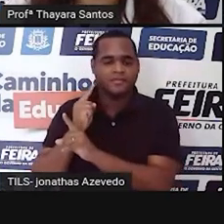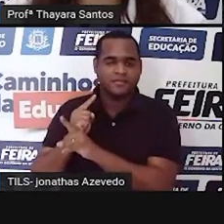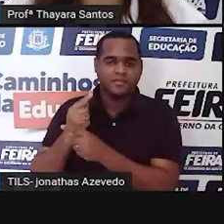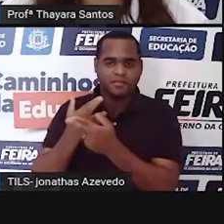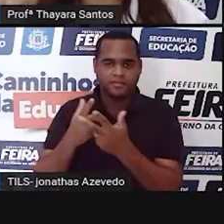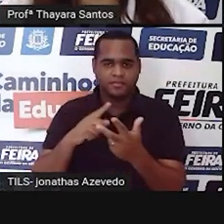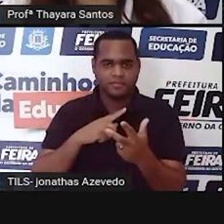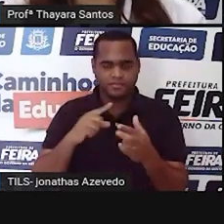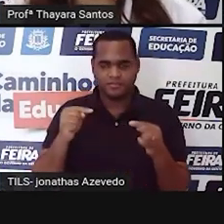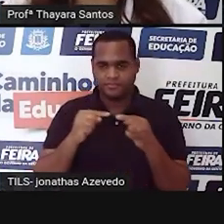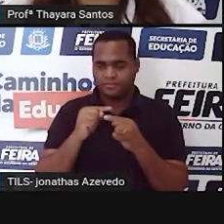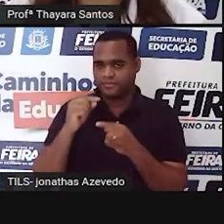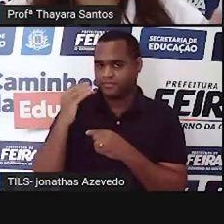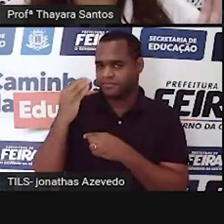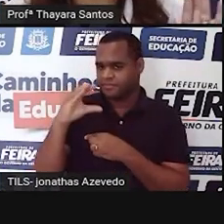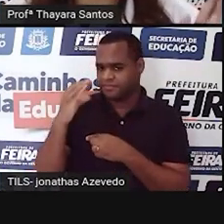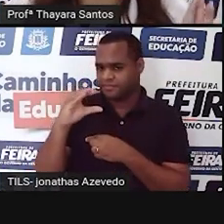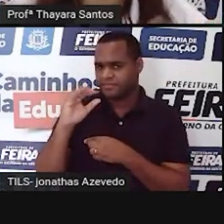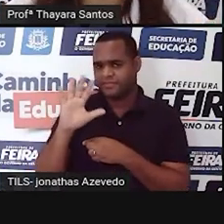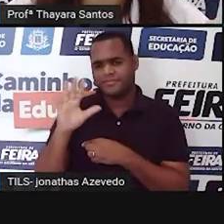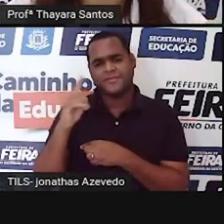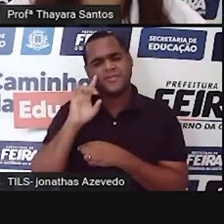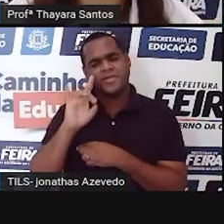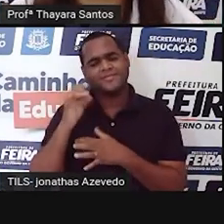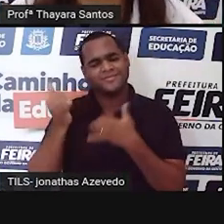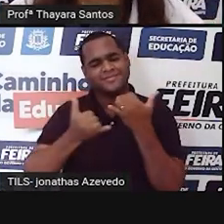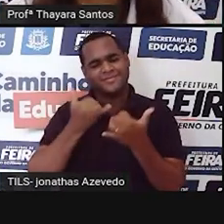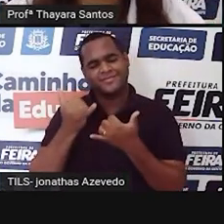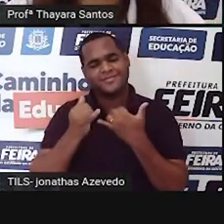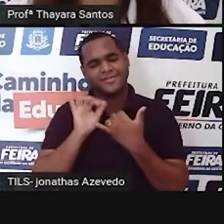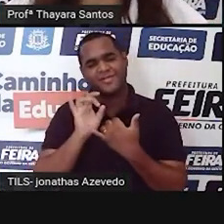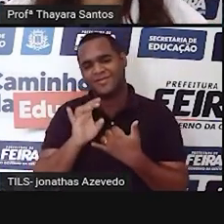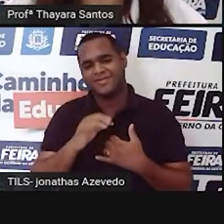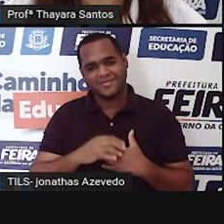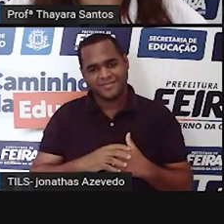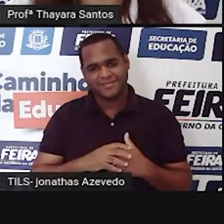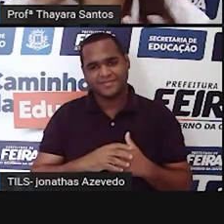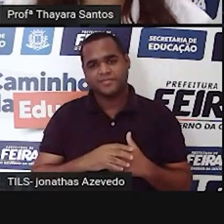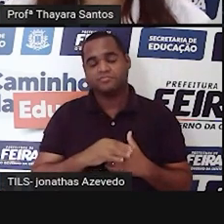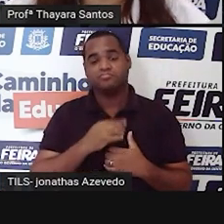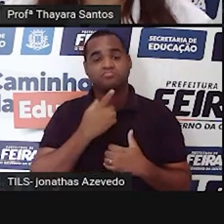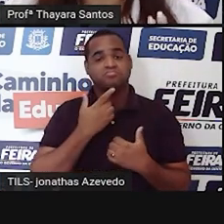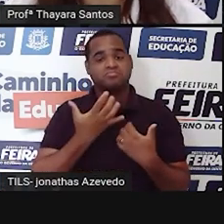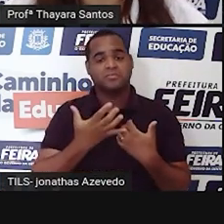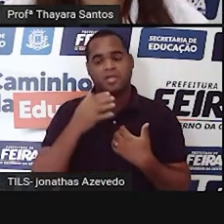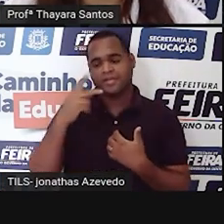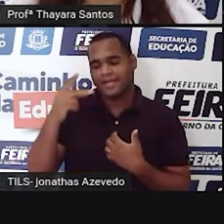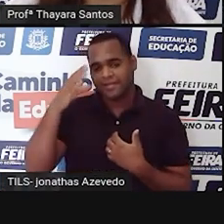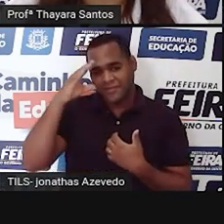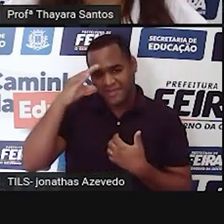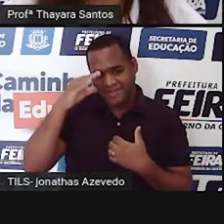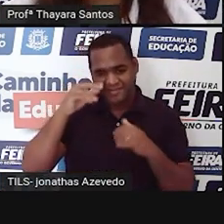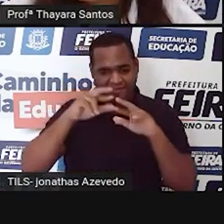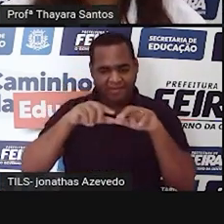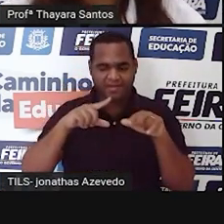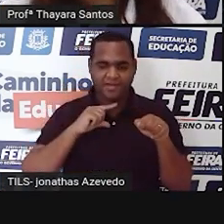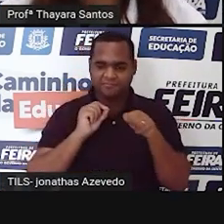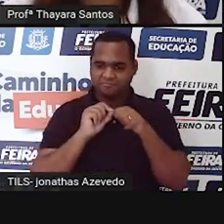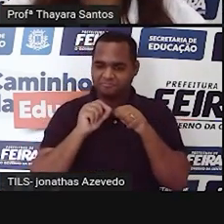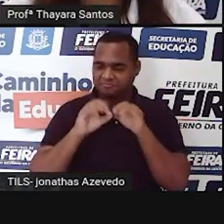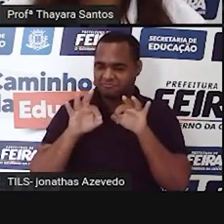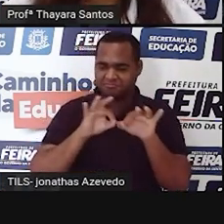usava para fins científicos, era meio que uma brincadeira ali. Ele queria, tinha curiosidade, queria ver as coisas e fez.